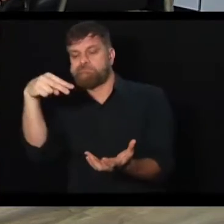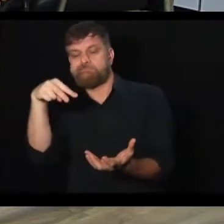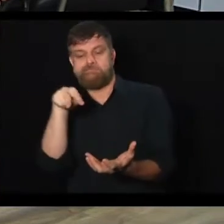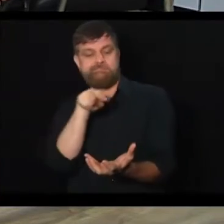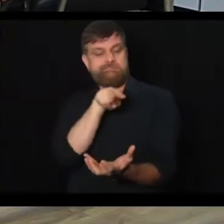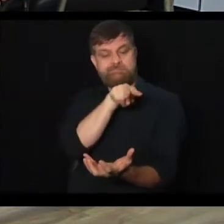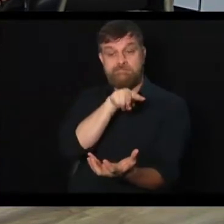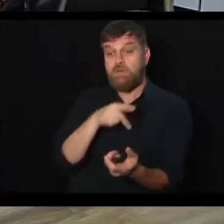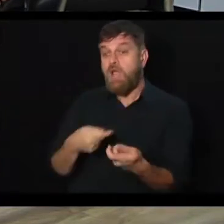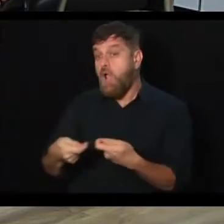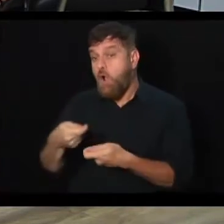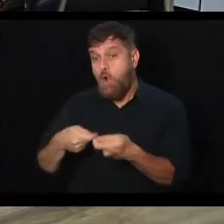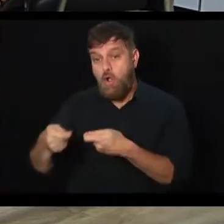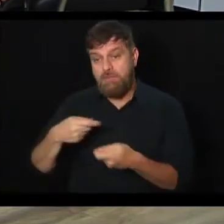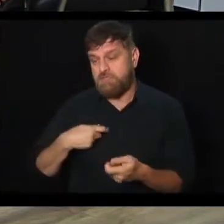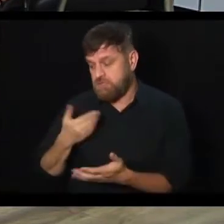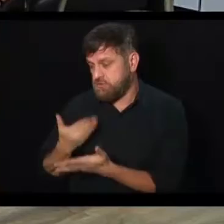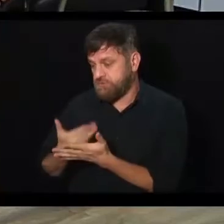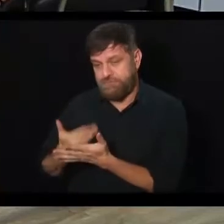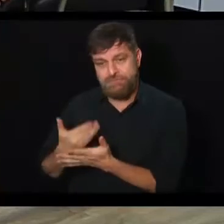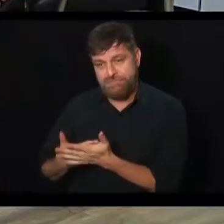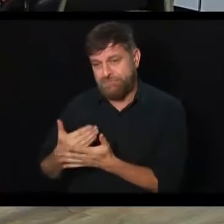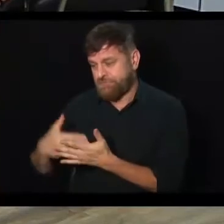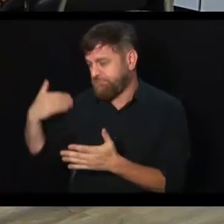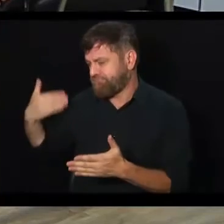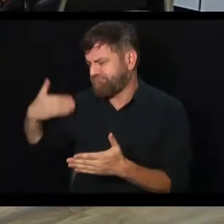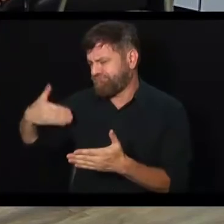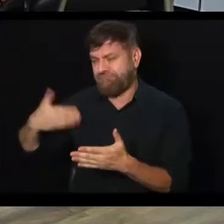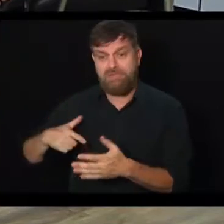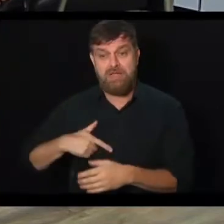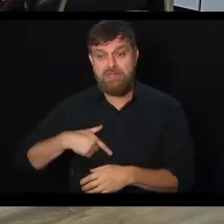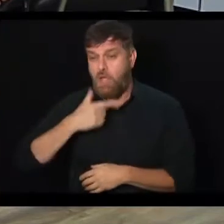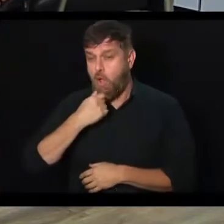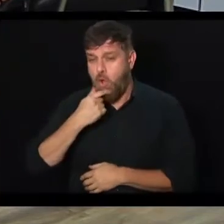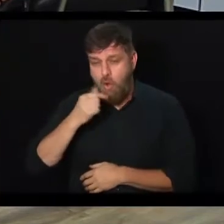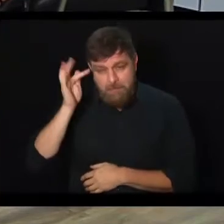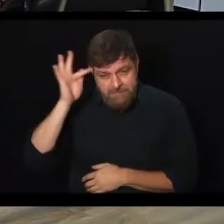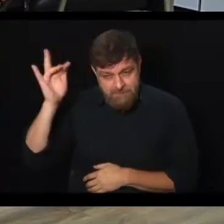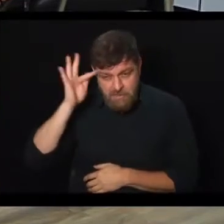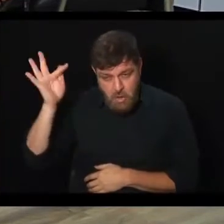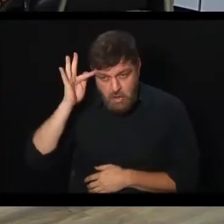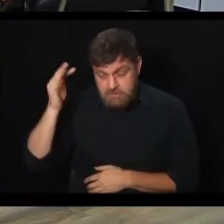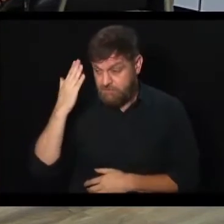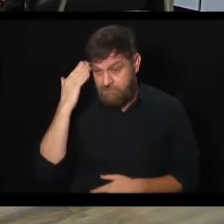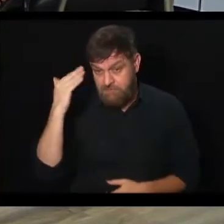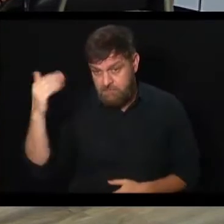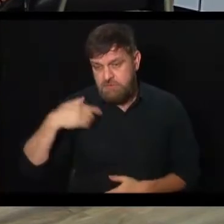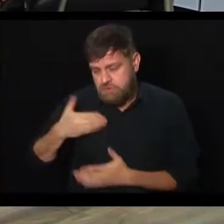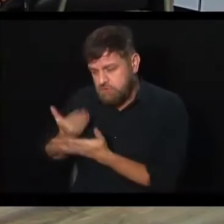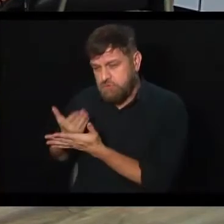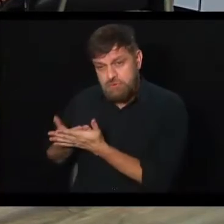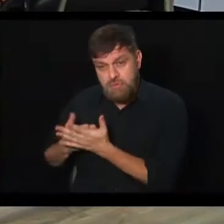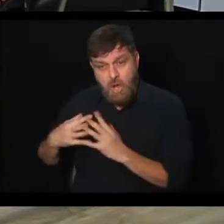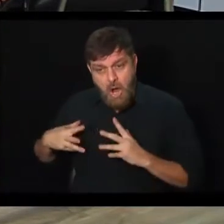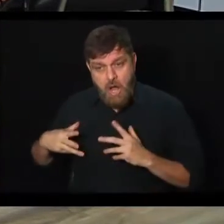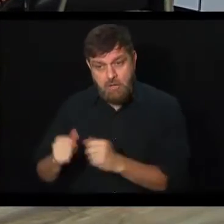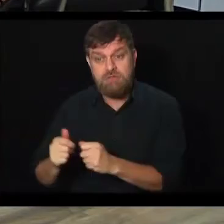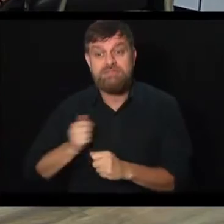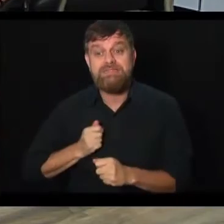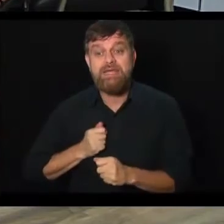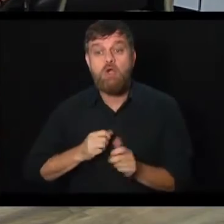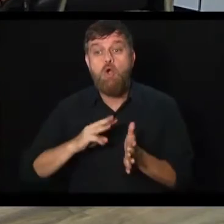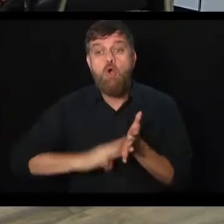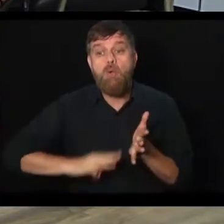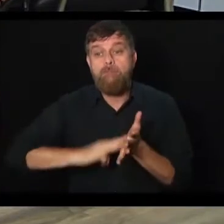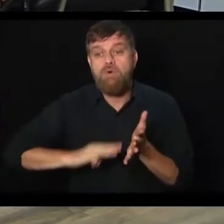Economia, gente estudou desde Marx até Kant, até todos os grandes, Keynes e tudo mais. Todos eles têm um modelo de economia que